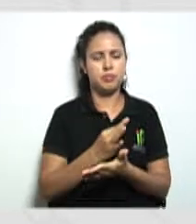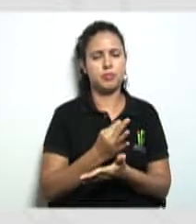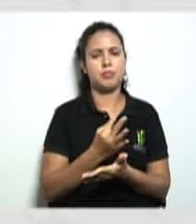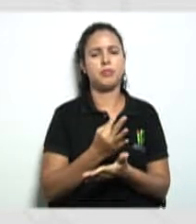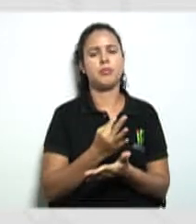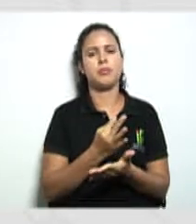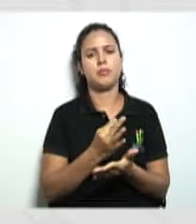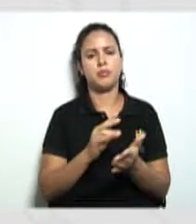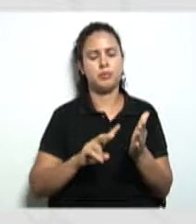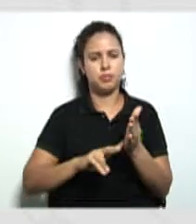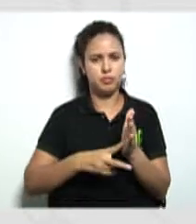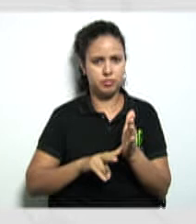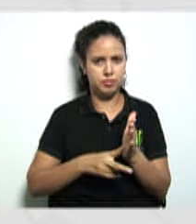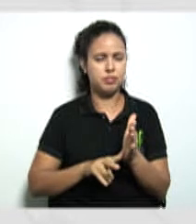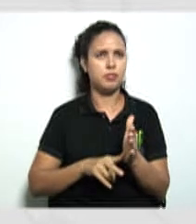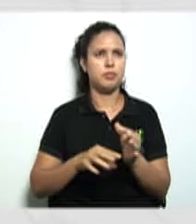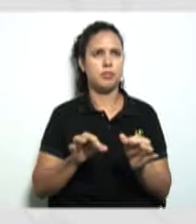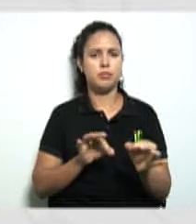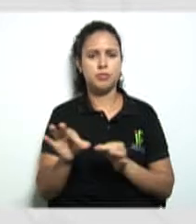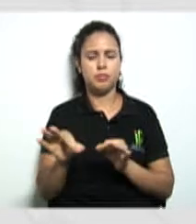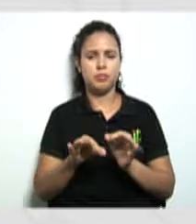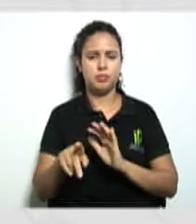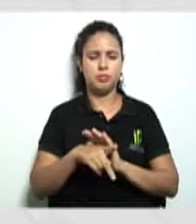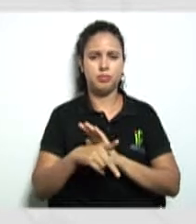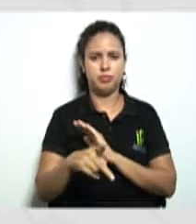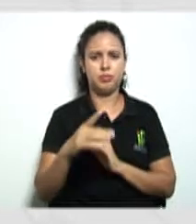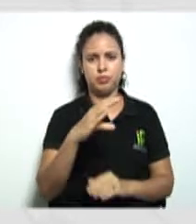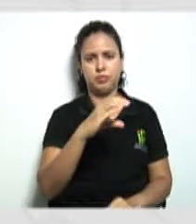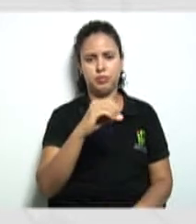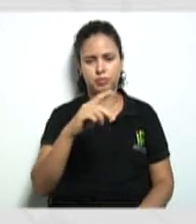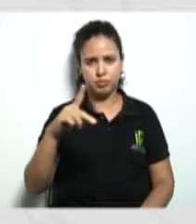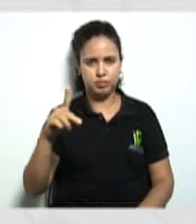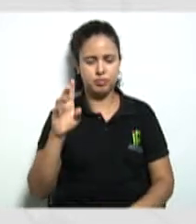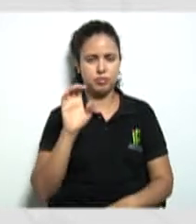organizações das cooperativas no estado